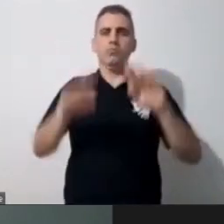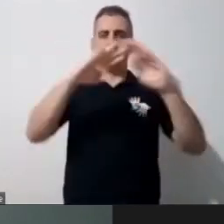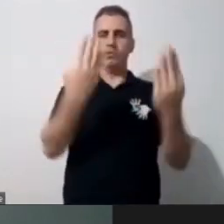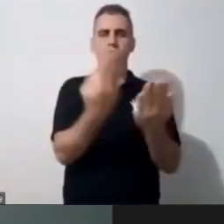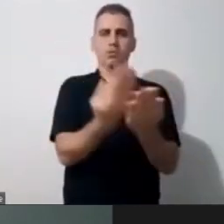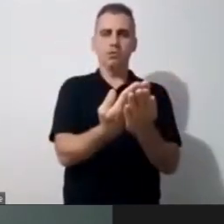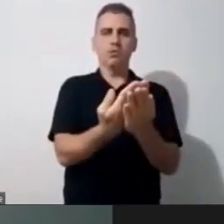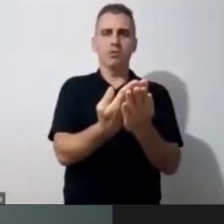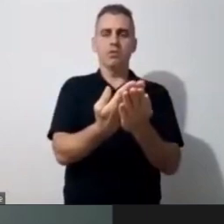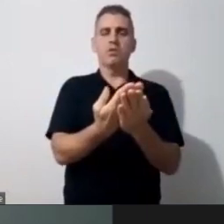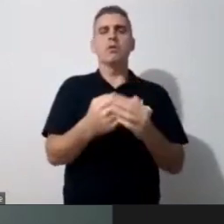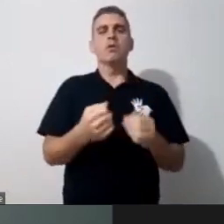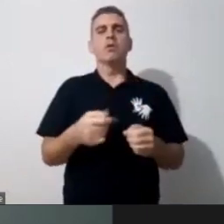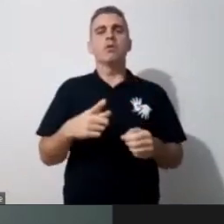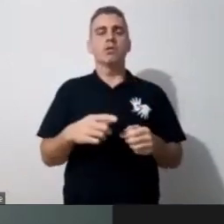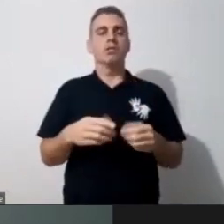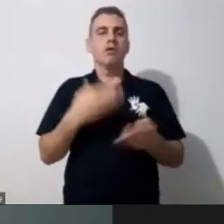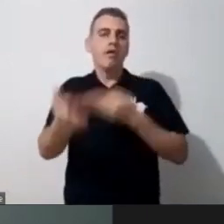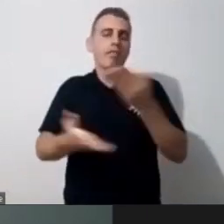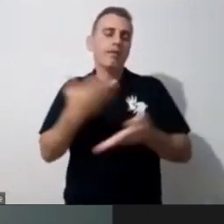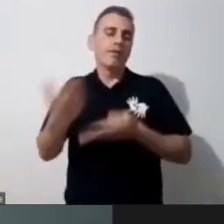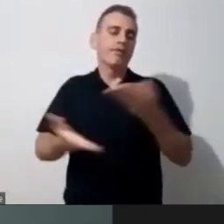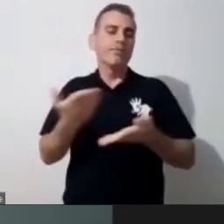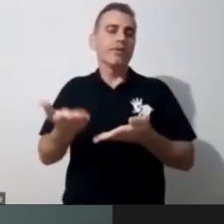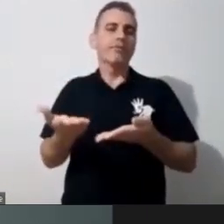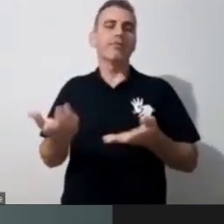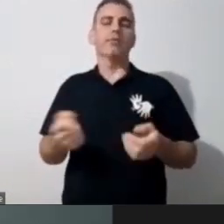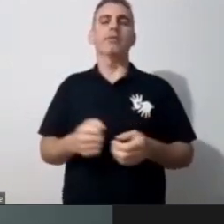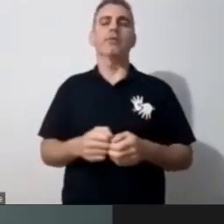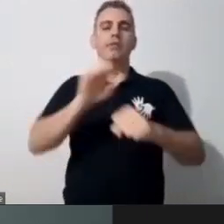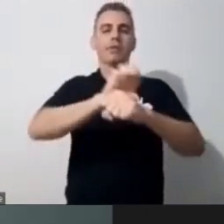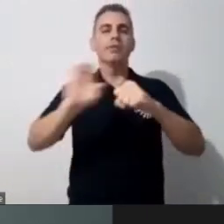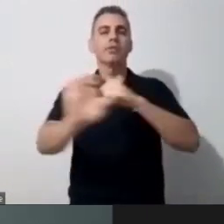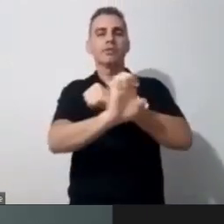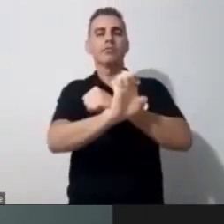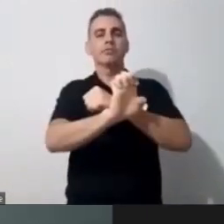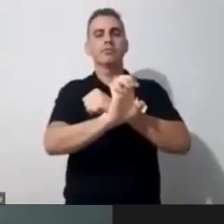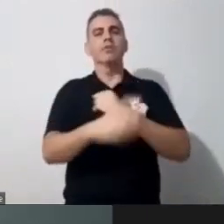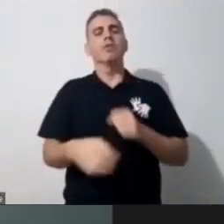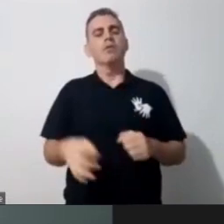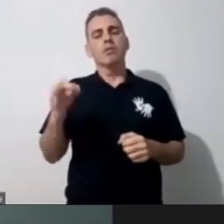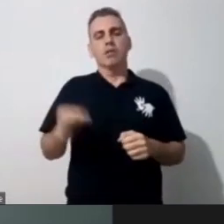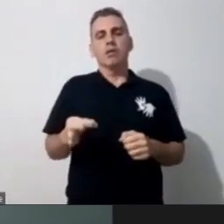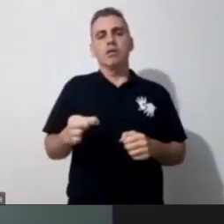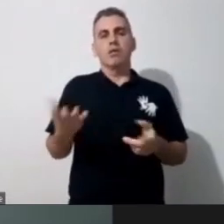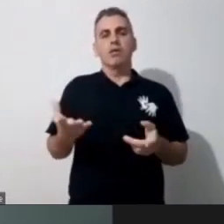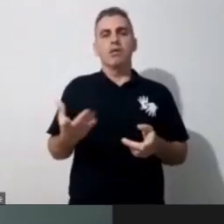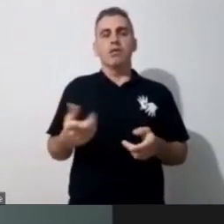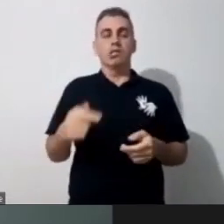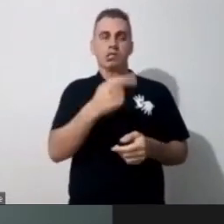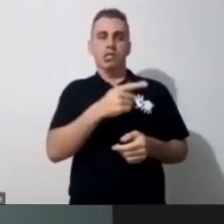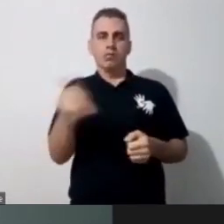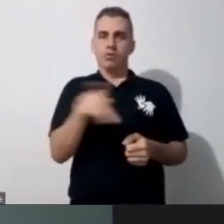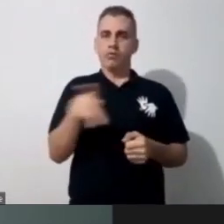na sala de recursos com um profissional especializado na educação especial. Certo. Se esse professor do